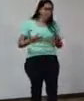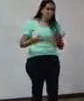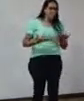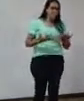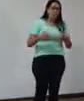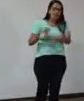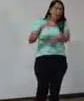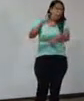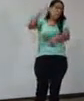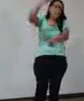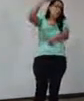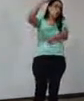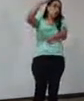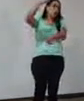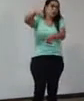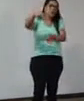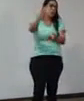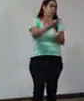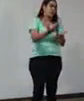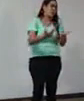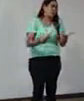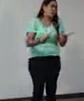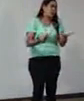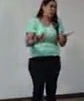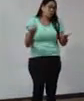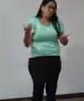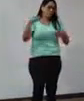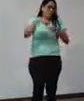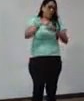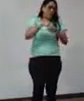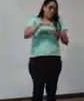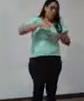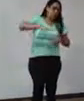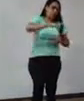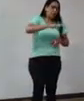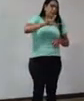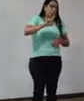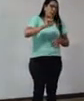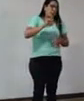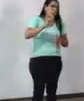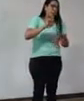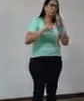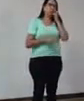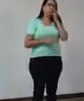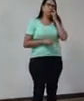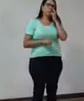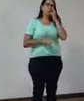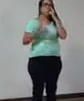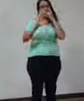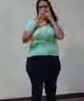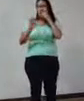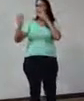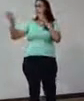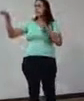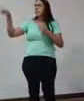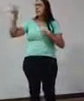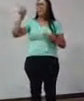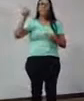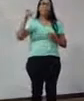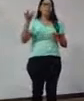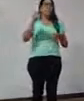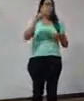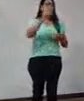pessoa e não me dava conta dentro do meu laboratório. Hoje, professora na Federal de Pelotas,